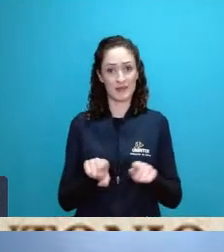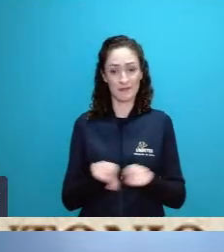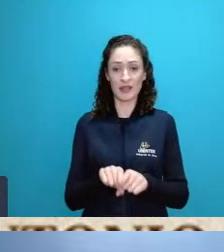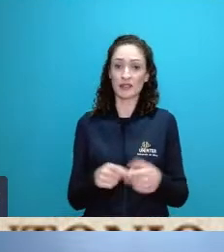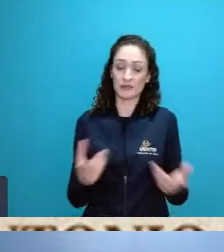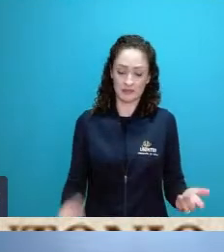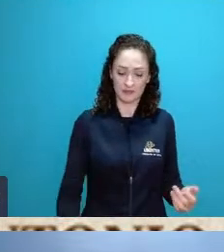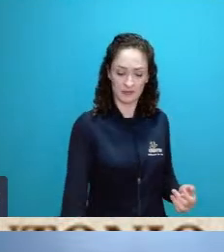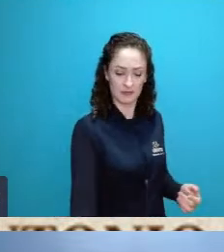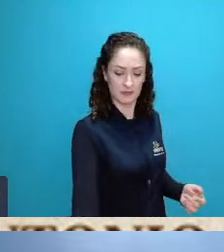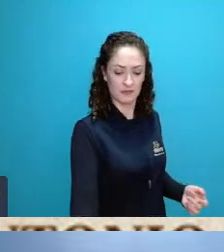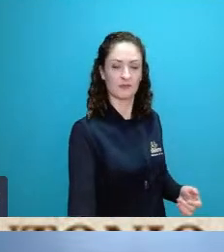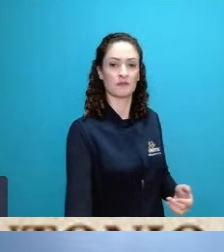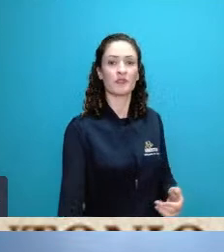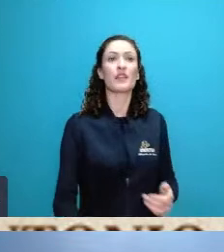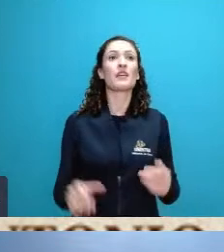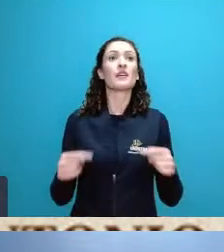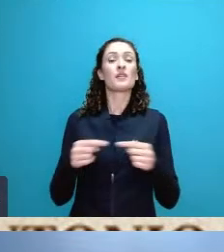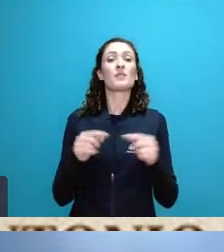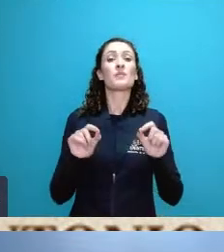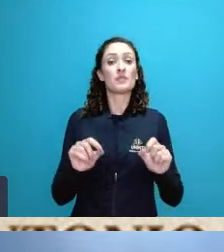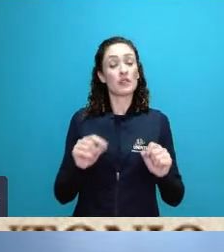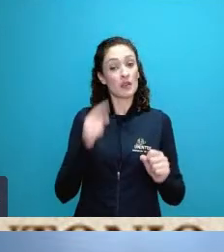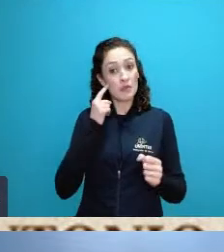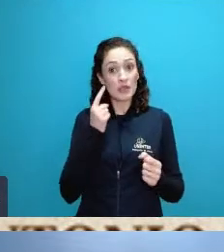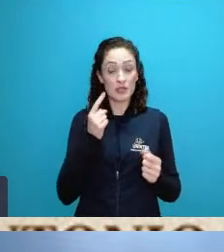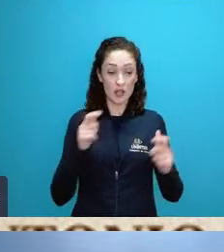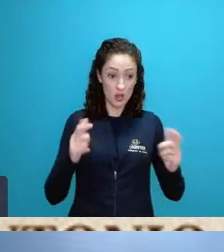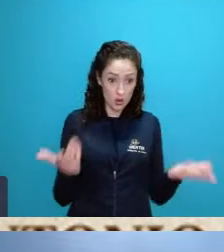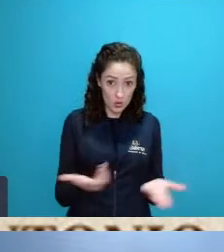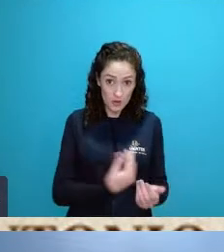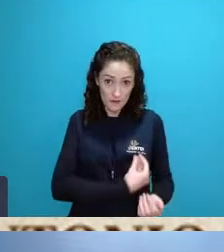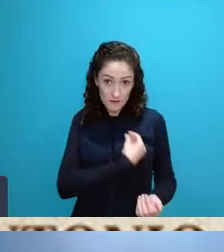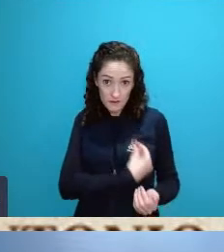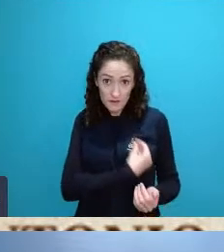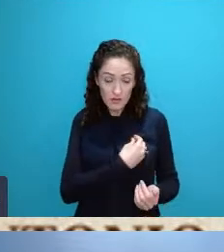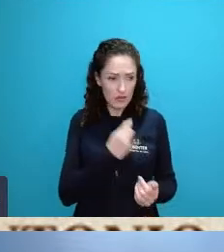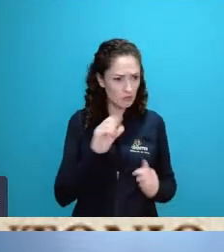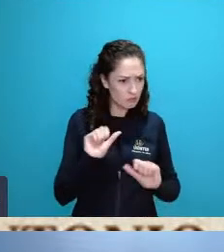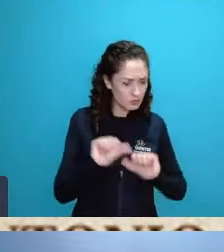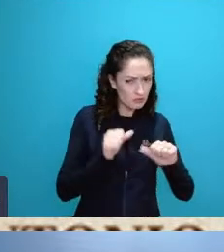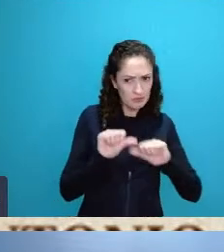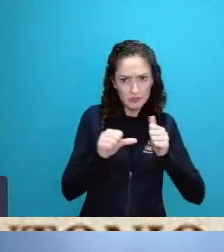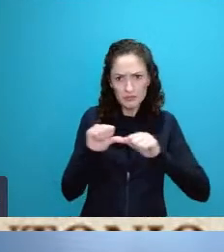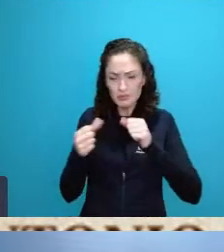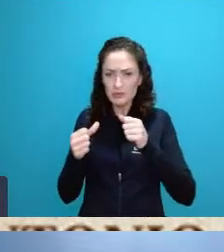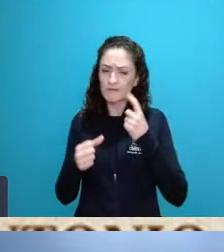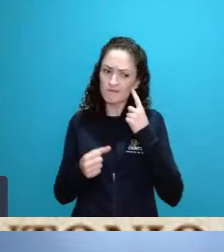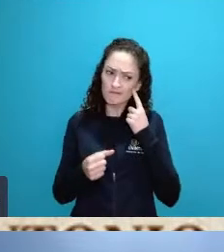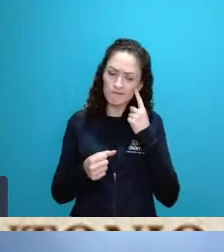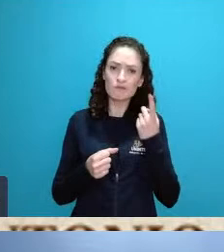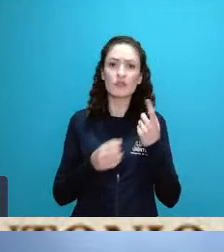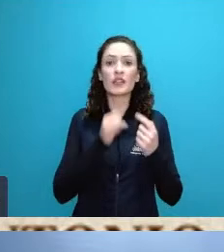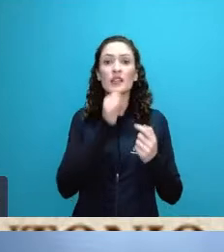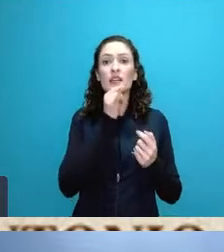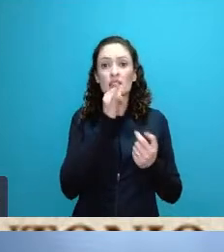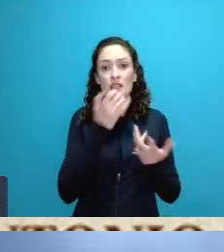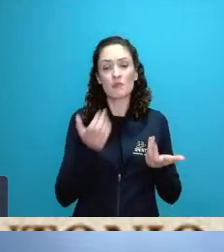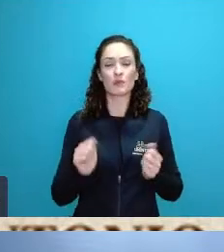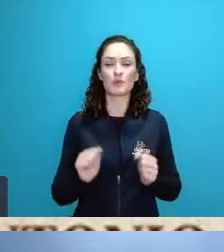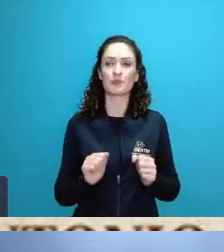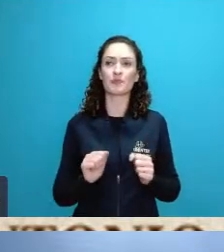são tem a explicação para o problema que a gente está vivendo hoje um problema de inundação olha você pega uma